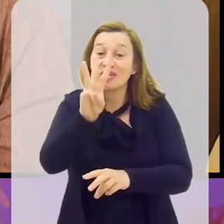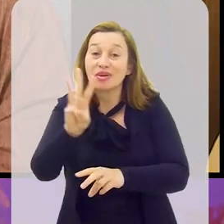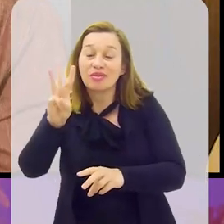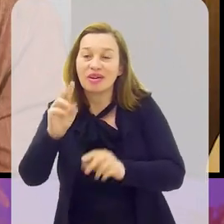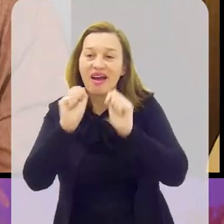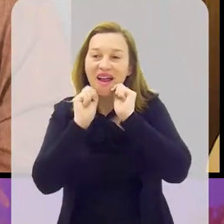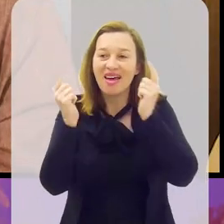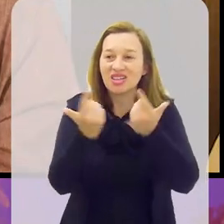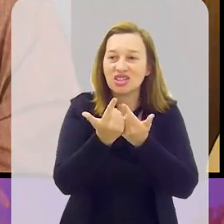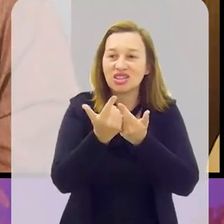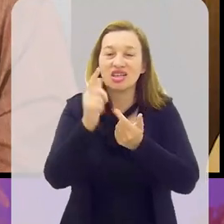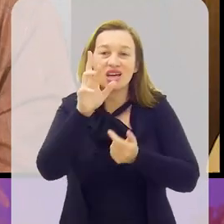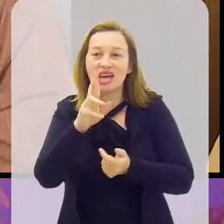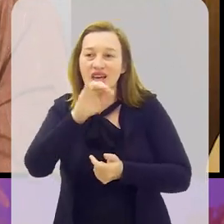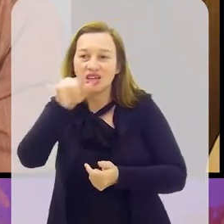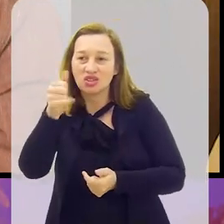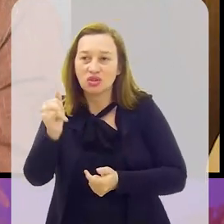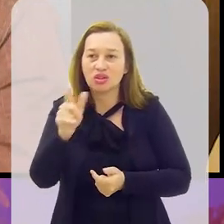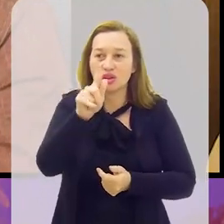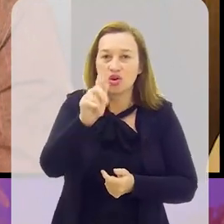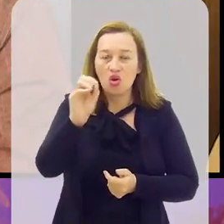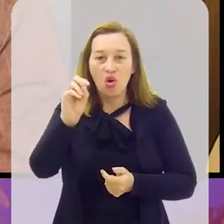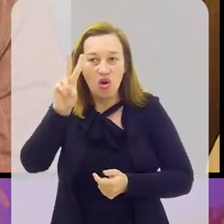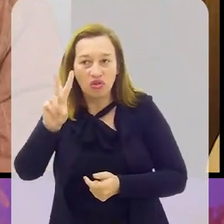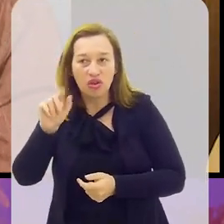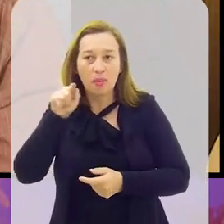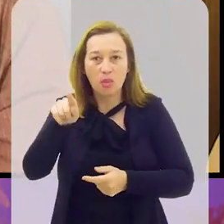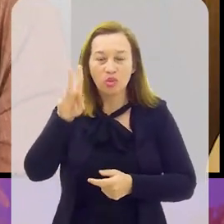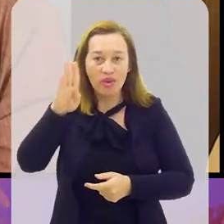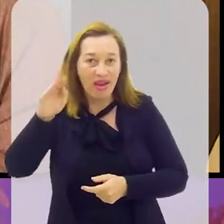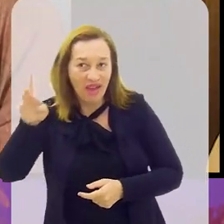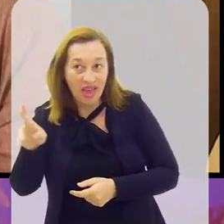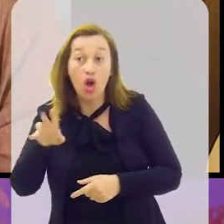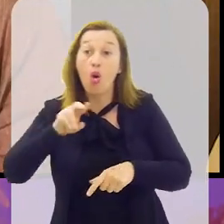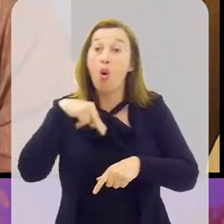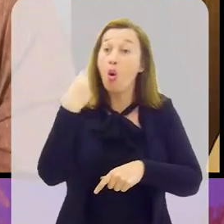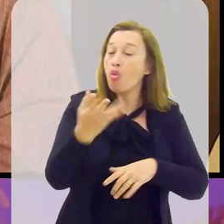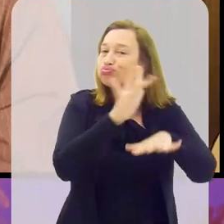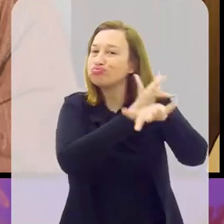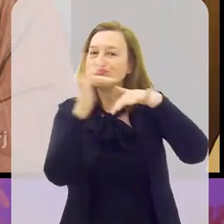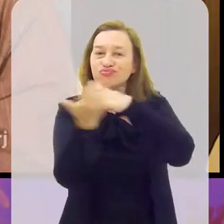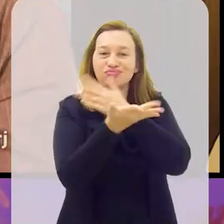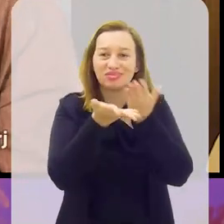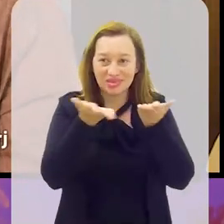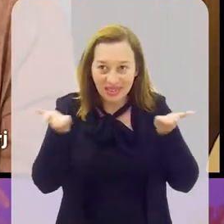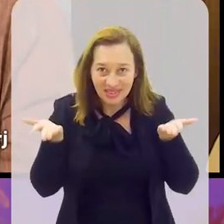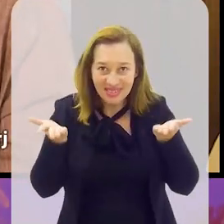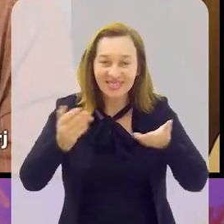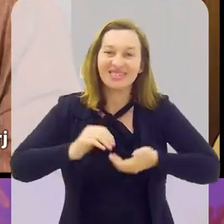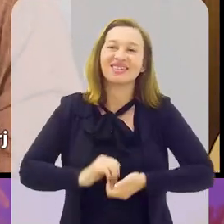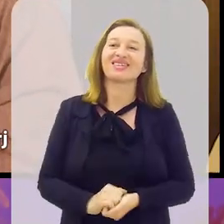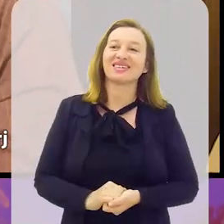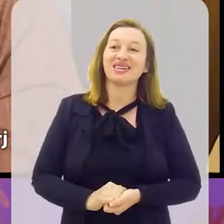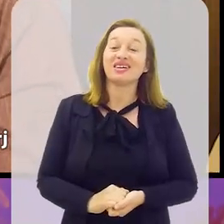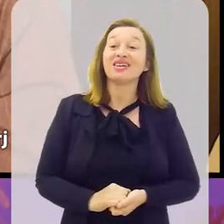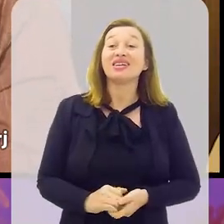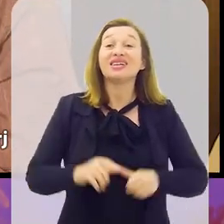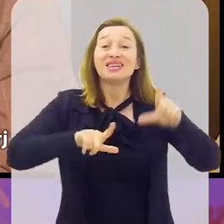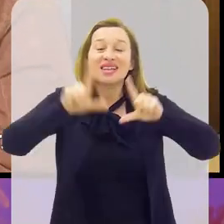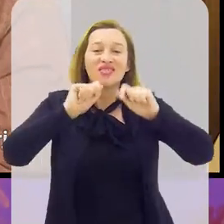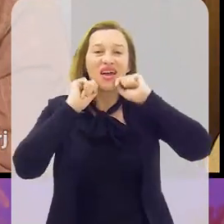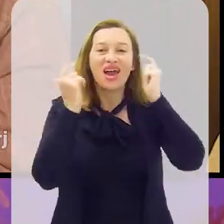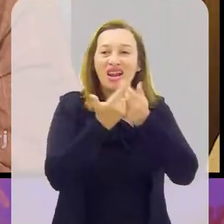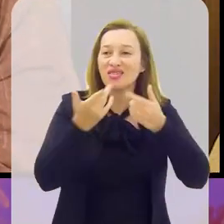tudo através do www.alergi.rj.gov.br ou através das redes